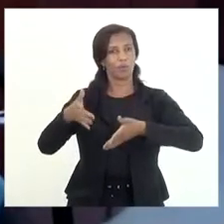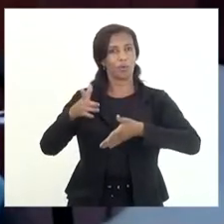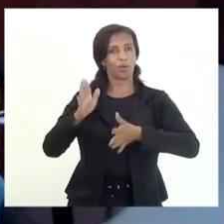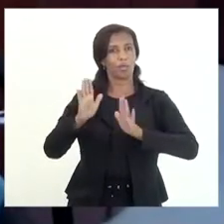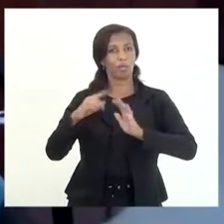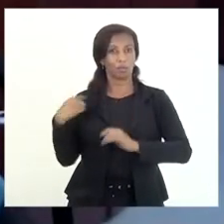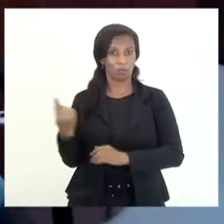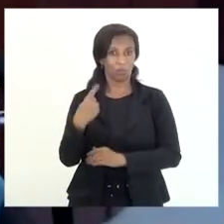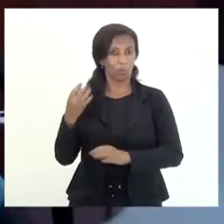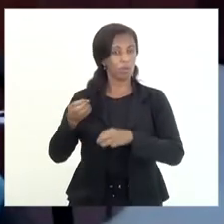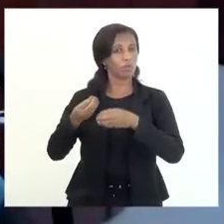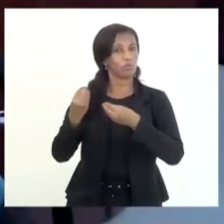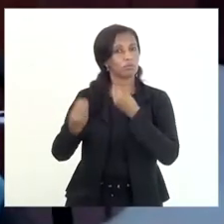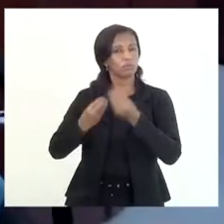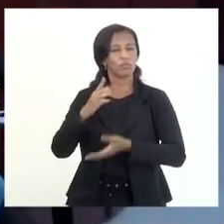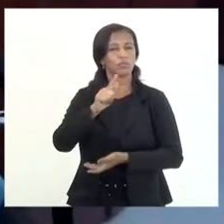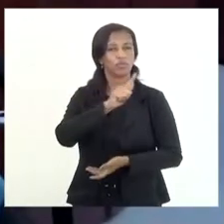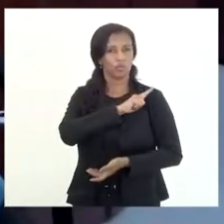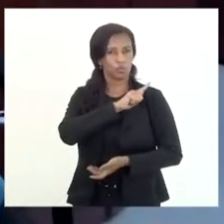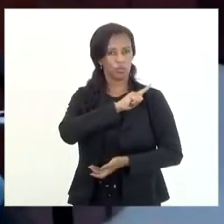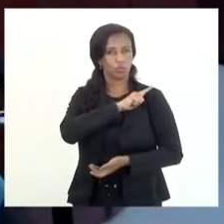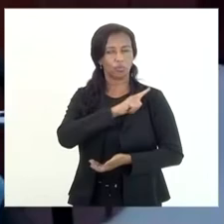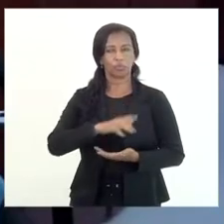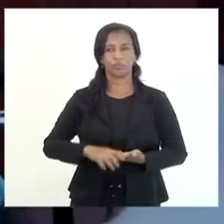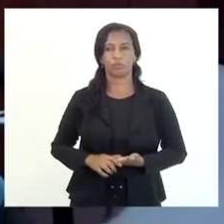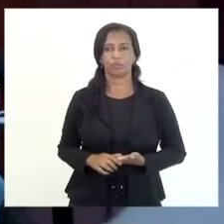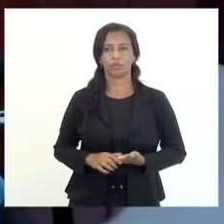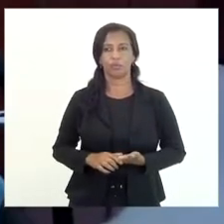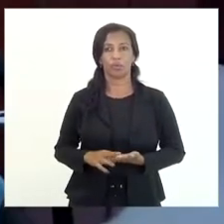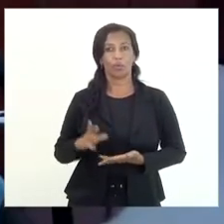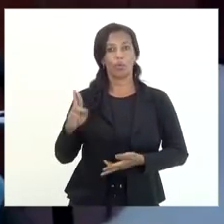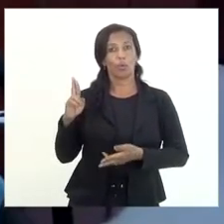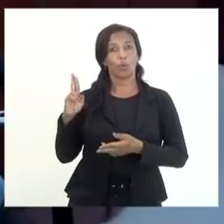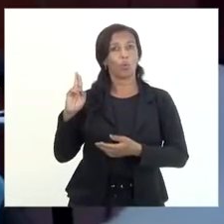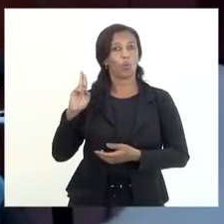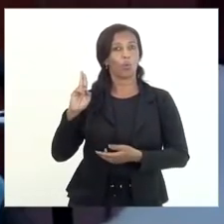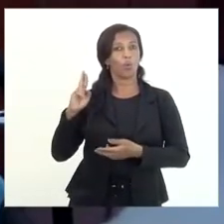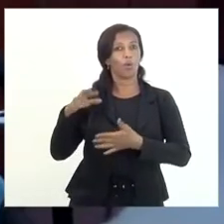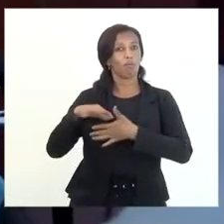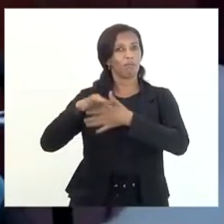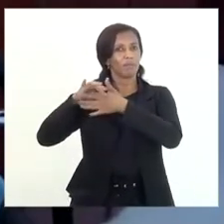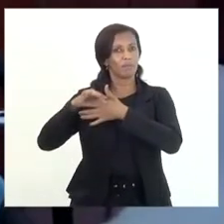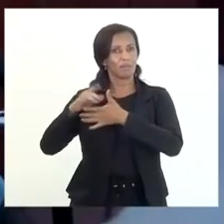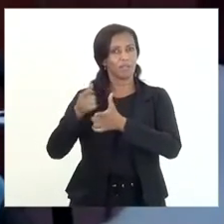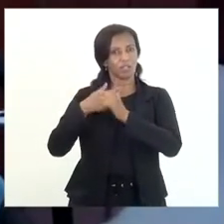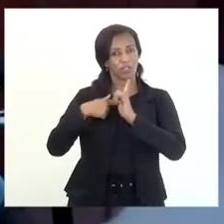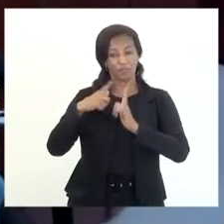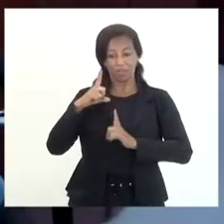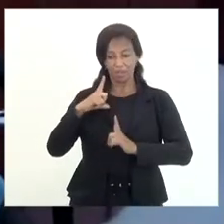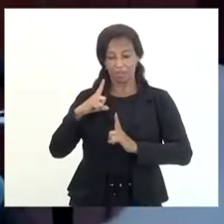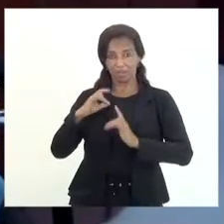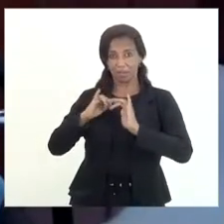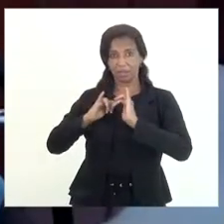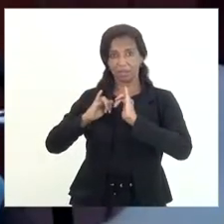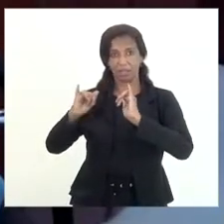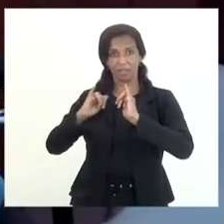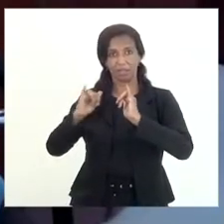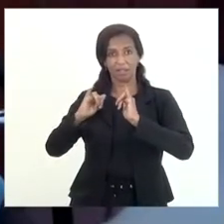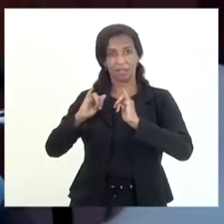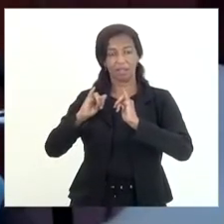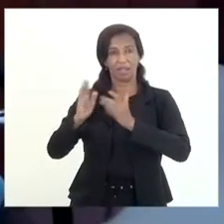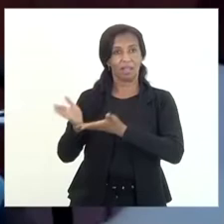gestores aqui como chefia da dívida ativa tenta dar que é a questão da